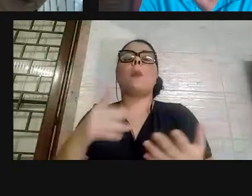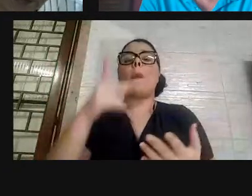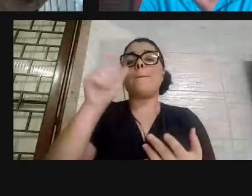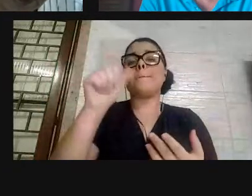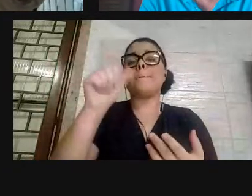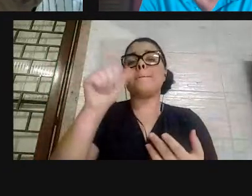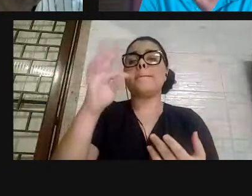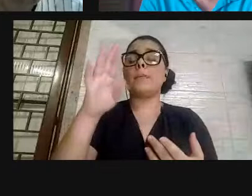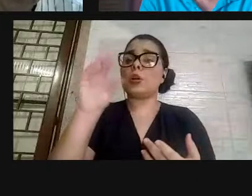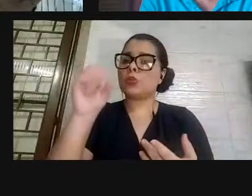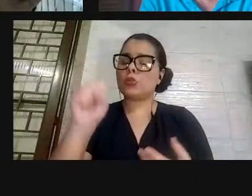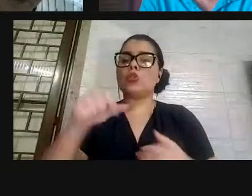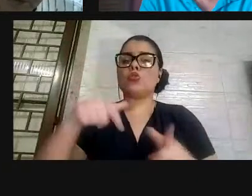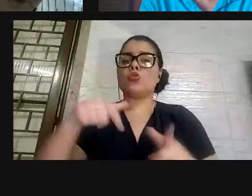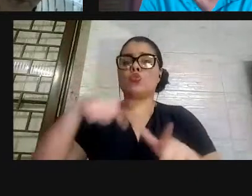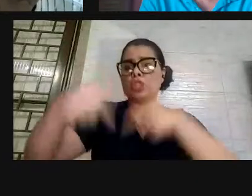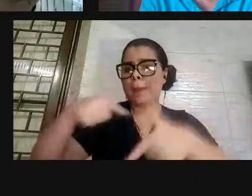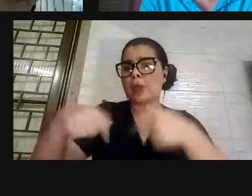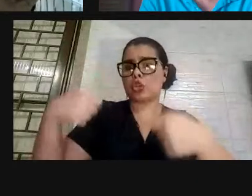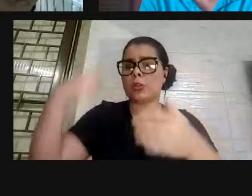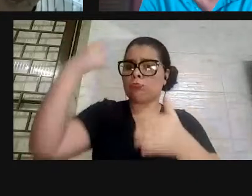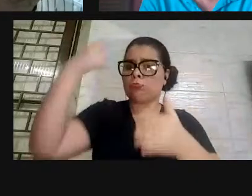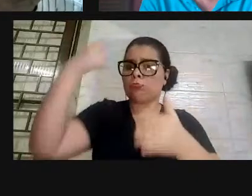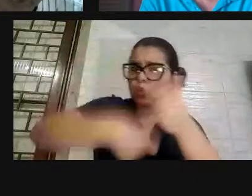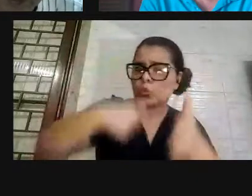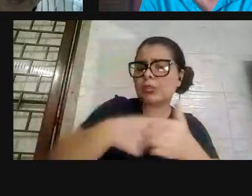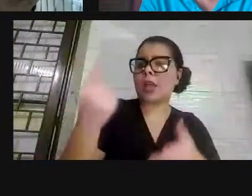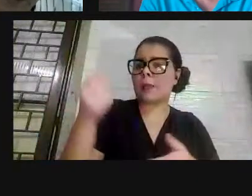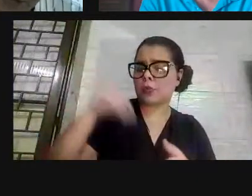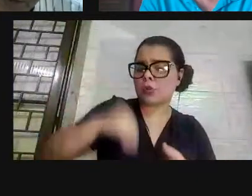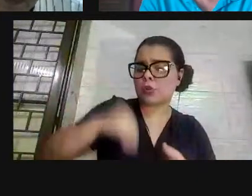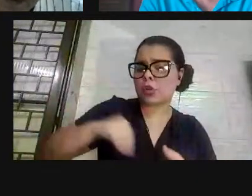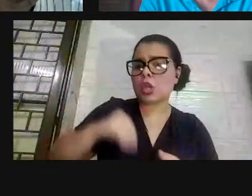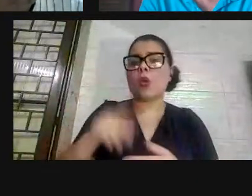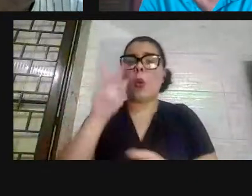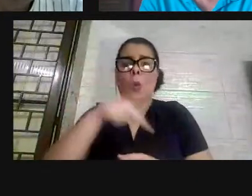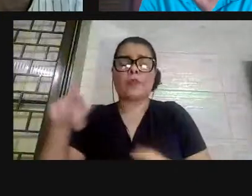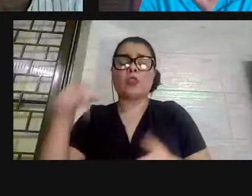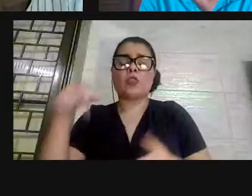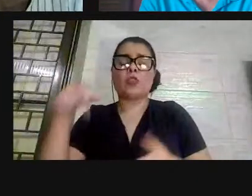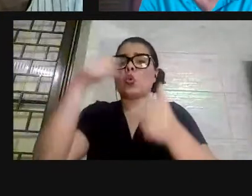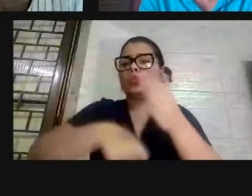os trabalhadores lutar por salários, os professores lutar por direitos,